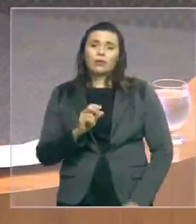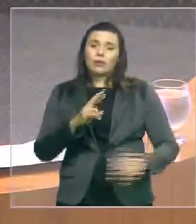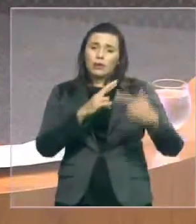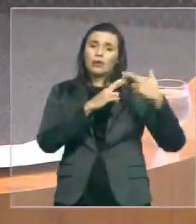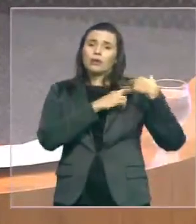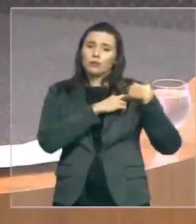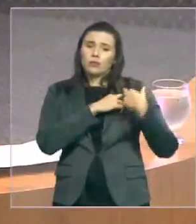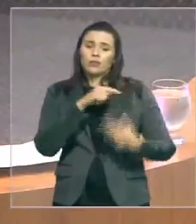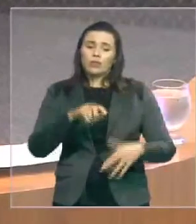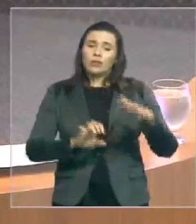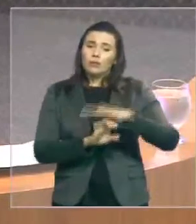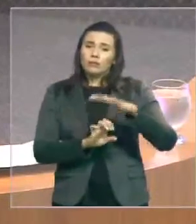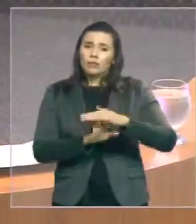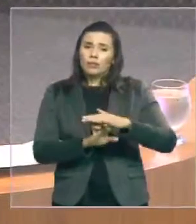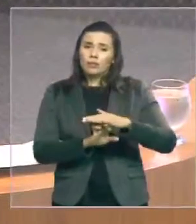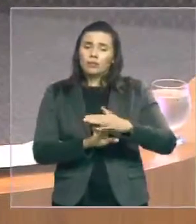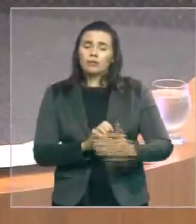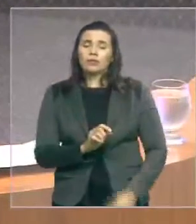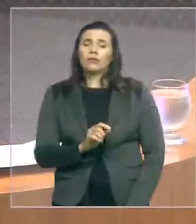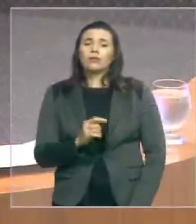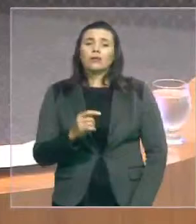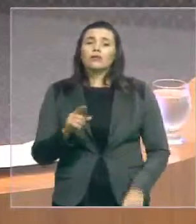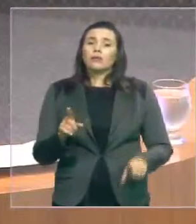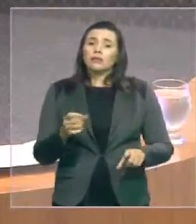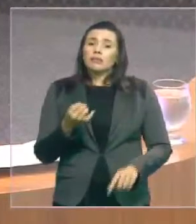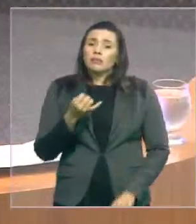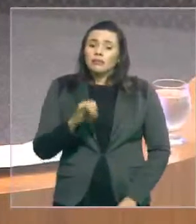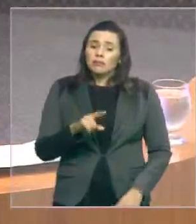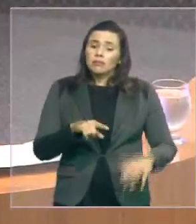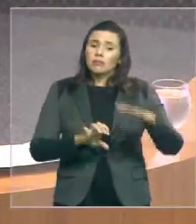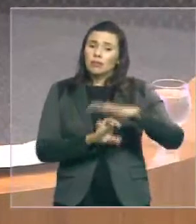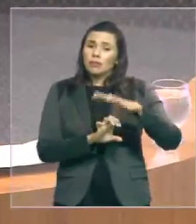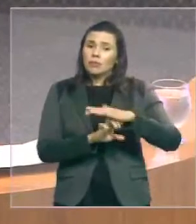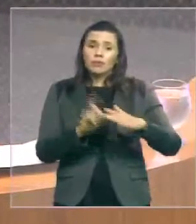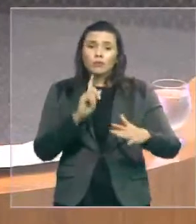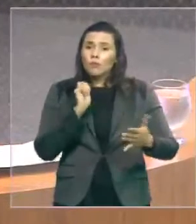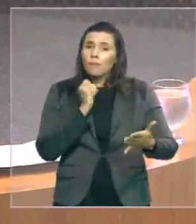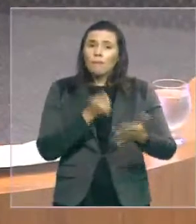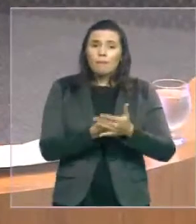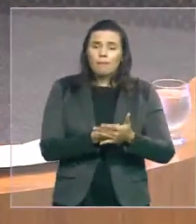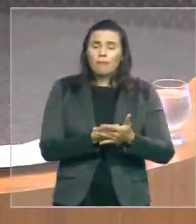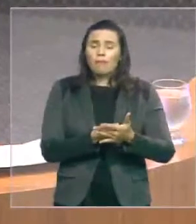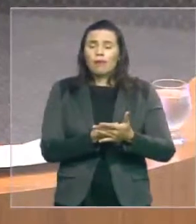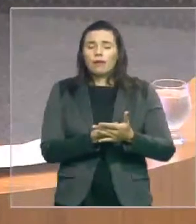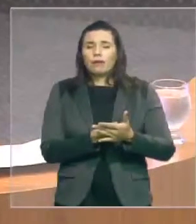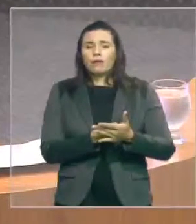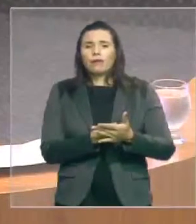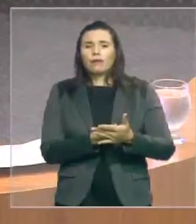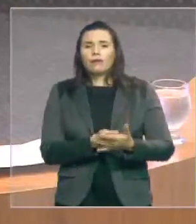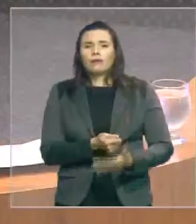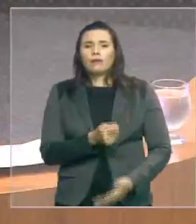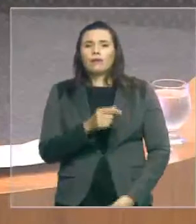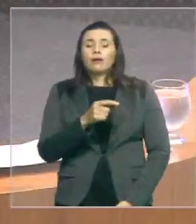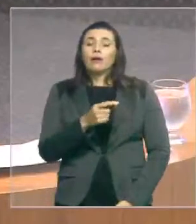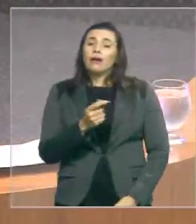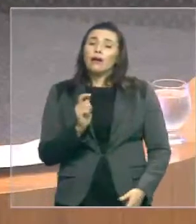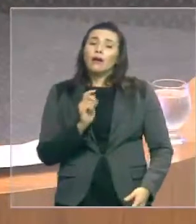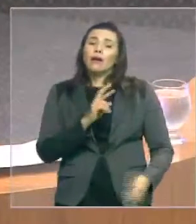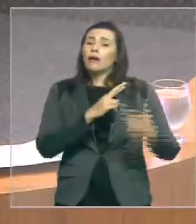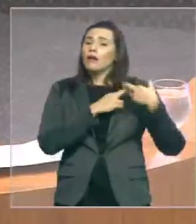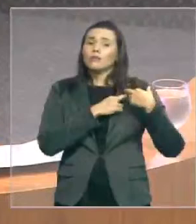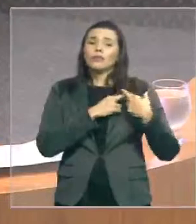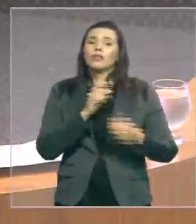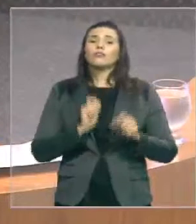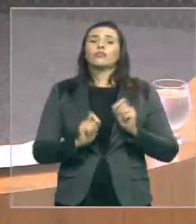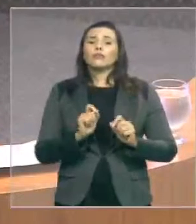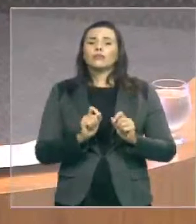empresa, o Estado será obrigado a pagar o estagiário e vai pagar duas vezes? É assim que funciona